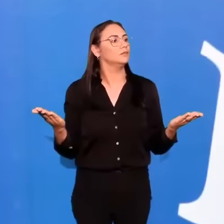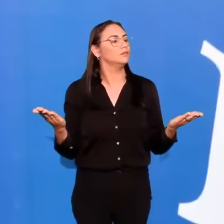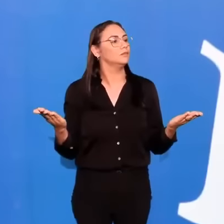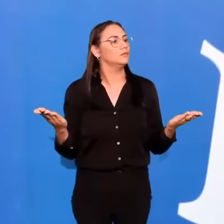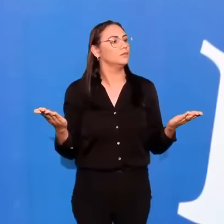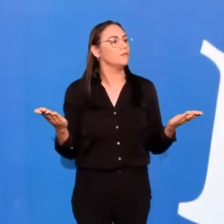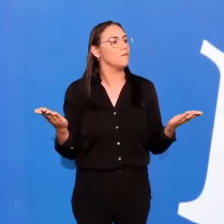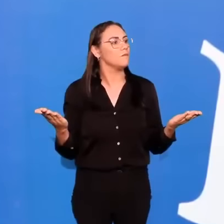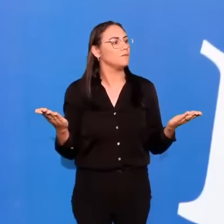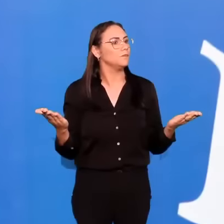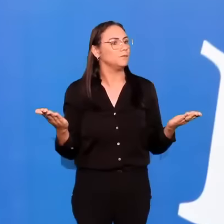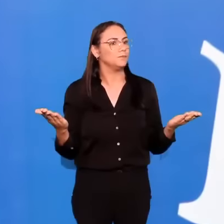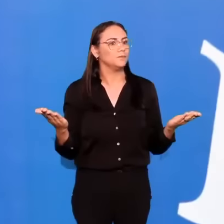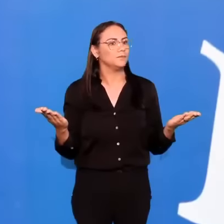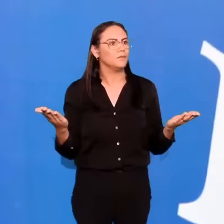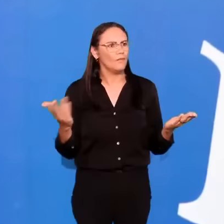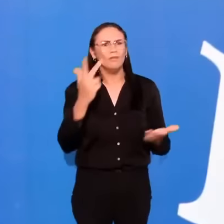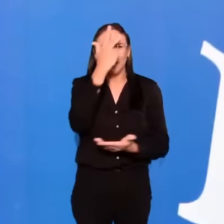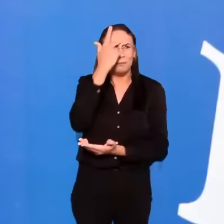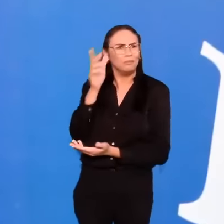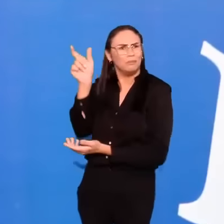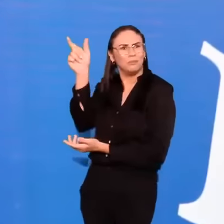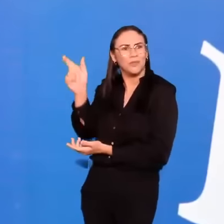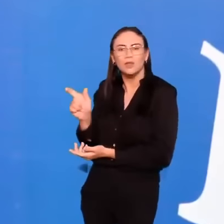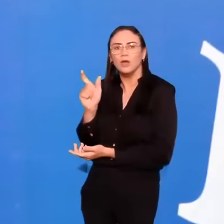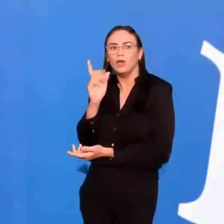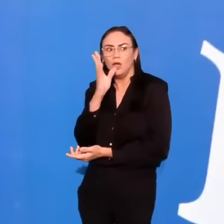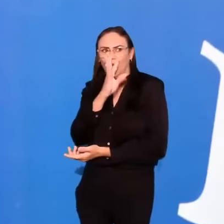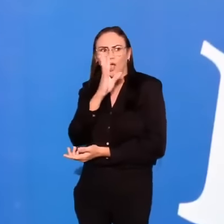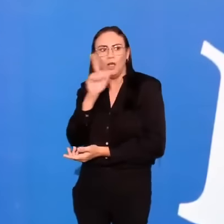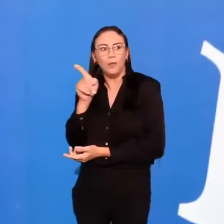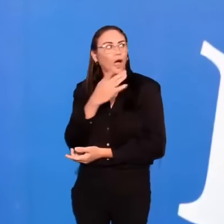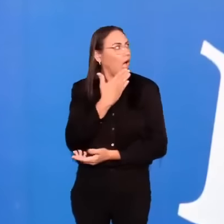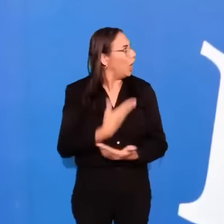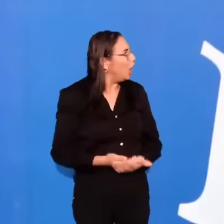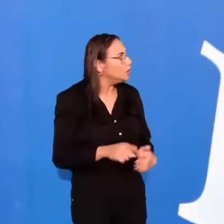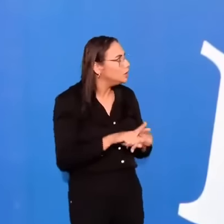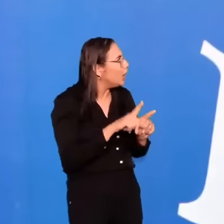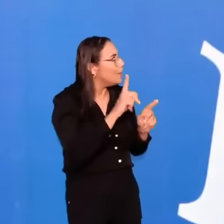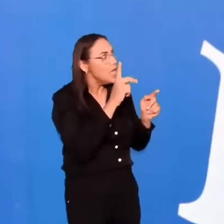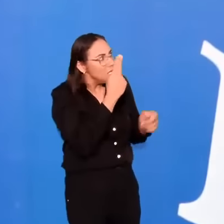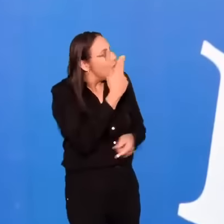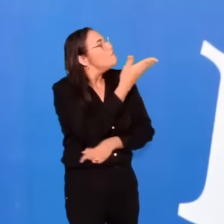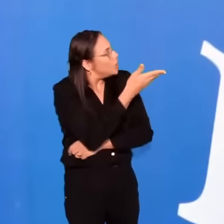Até para um ímpio. É acontecido.